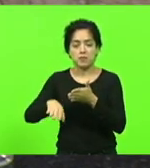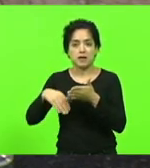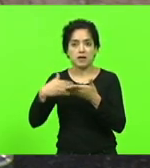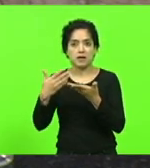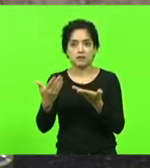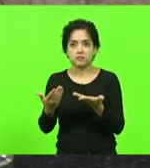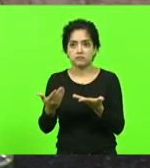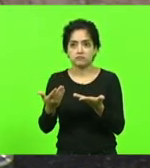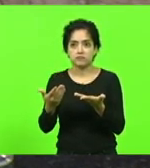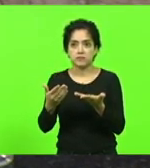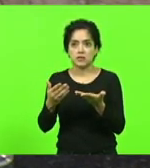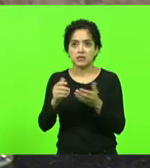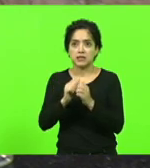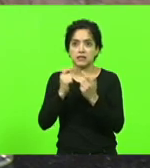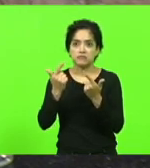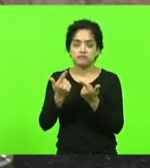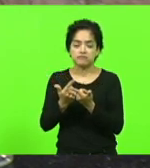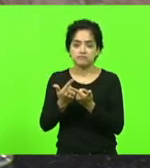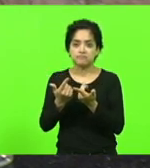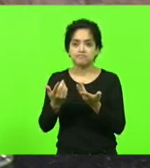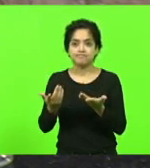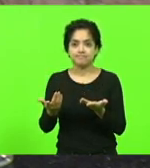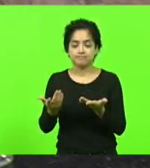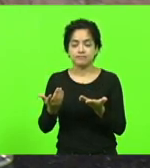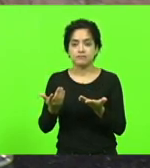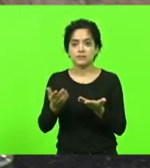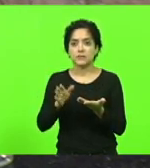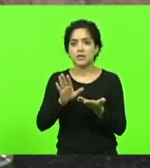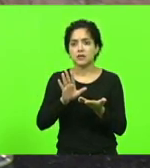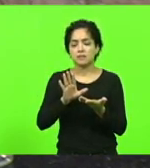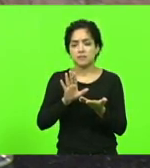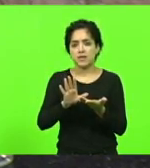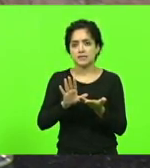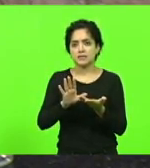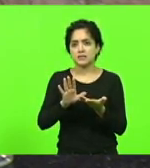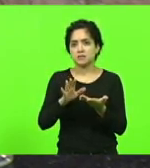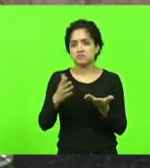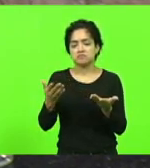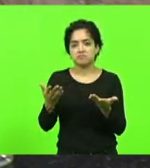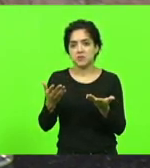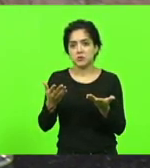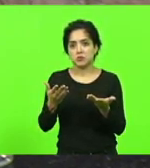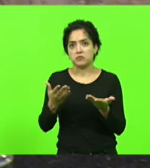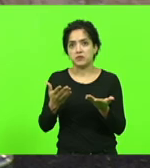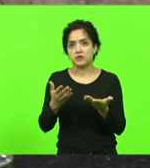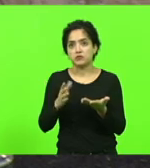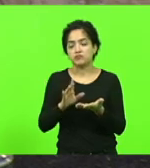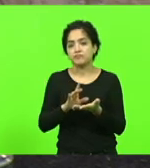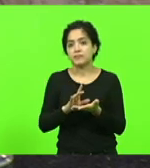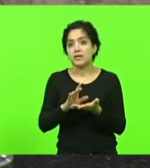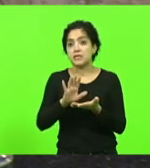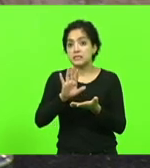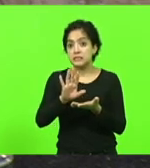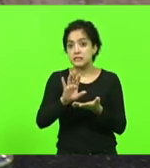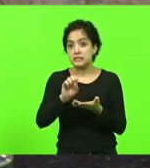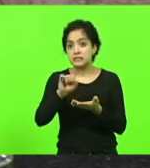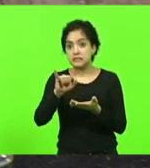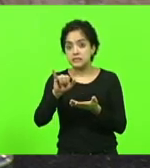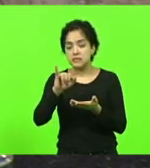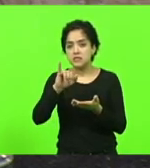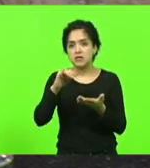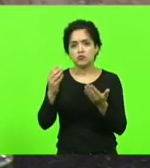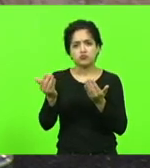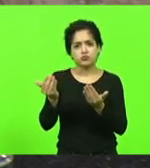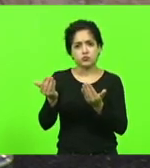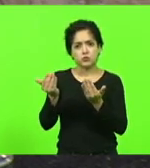ferramenta legislativa que nós usamos mas eu realmente não vejo efetividade e se eu desconfiasse por